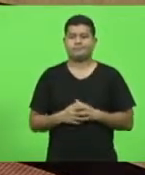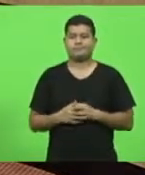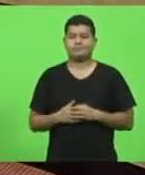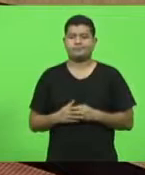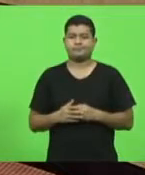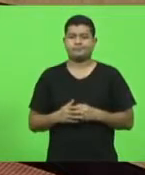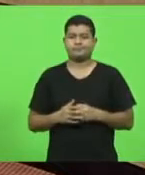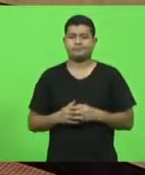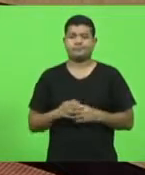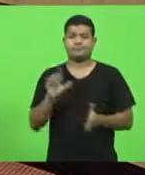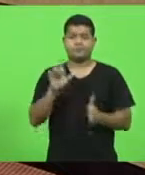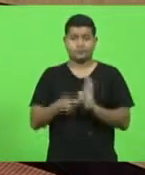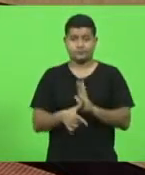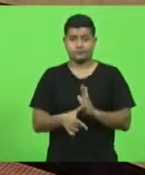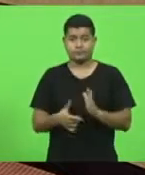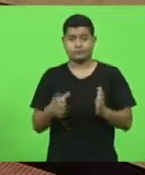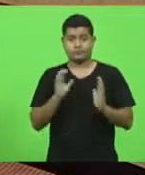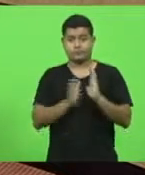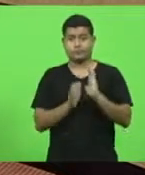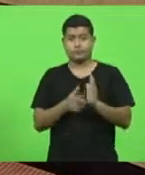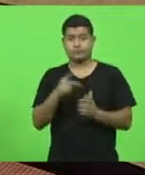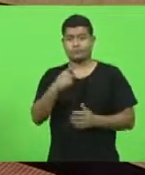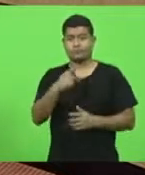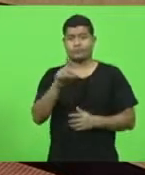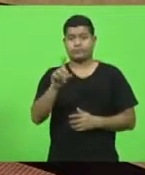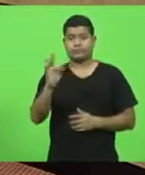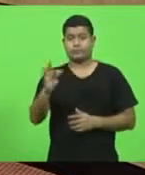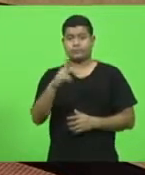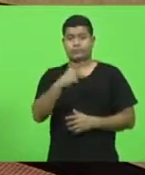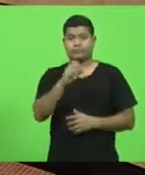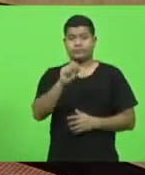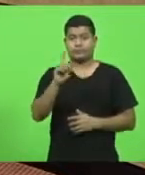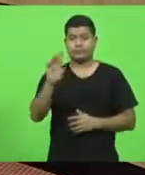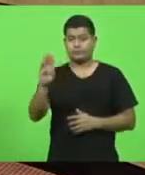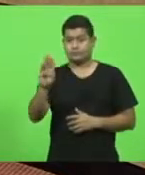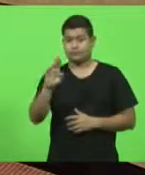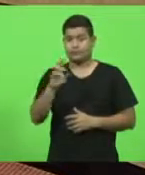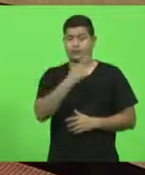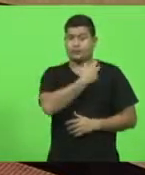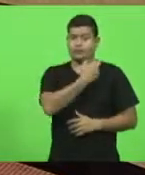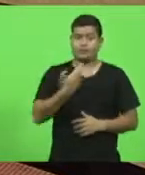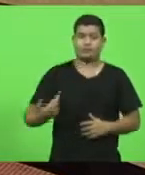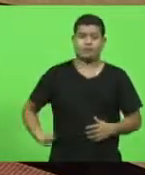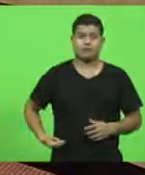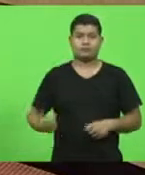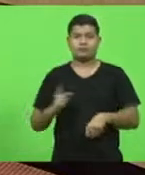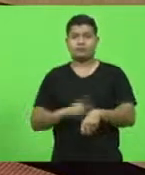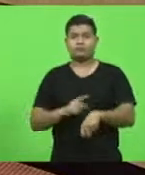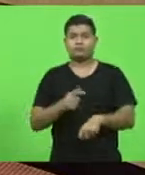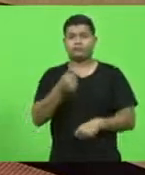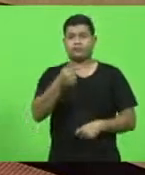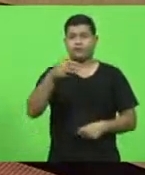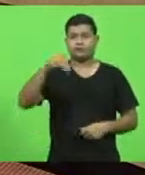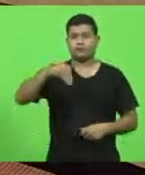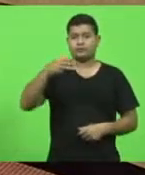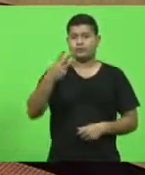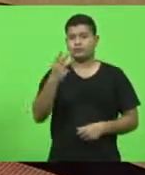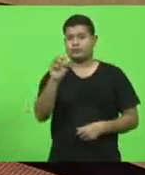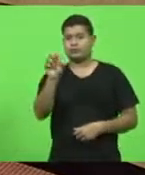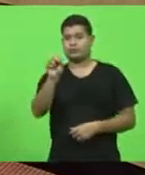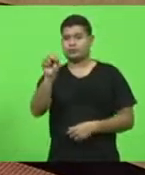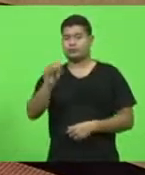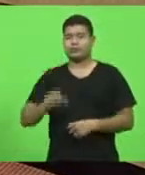Próximo horário pertence ao bloco PDT, PSDB e Republicanos. Tempo de 7 minutos e 30 segundos.